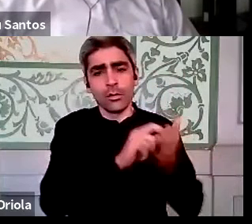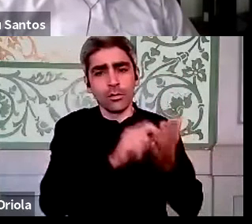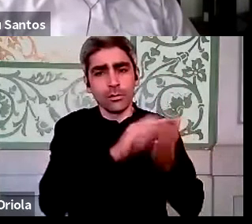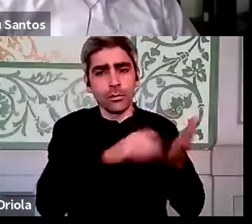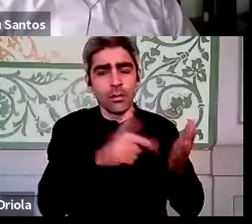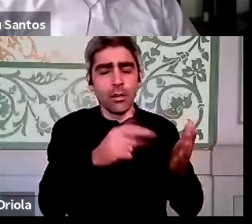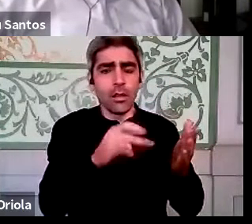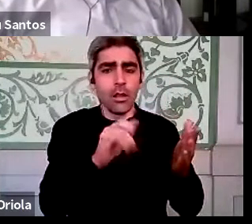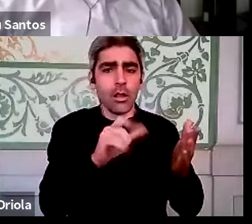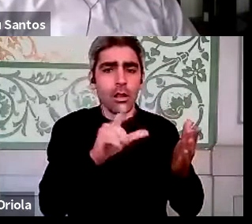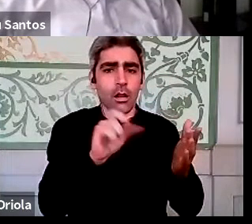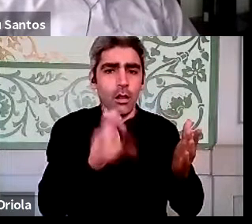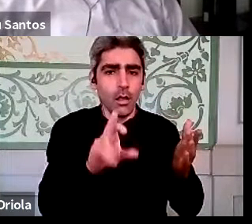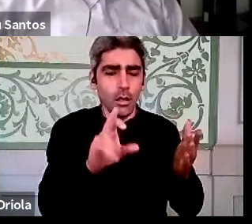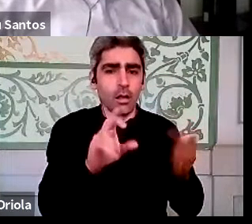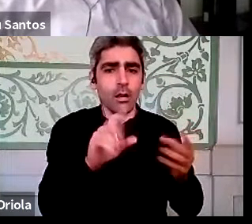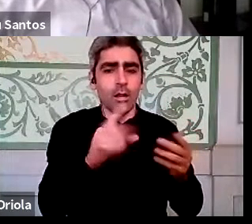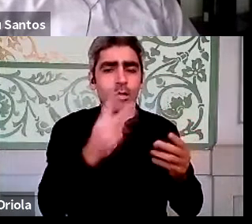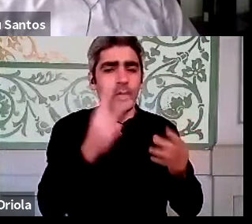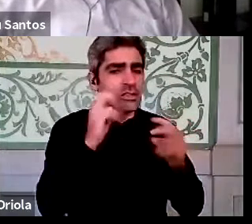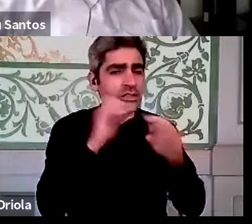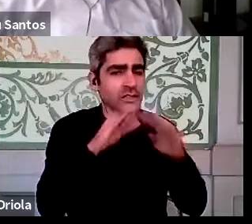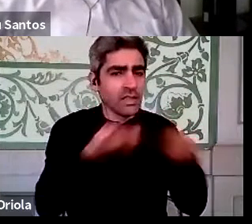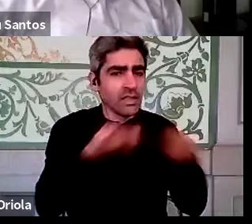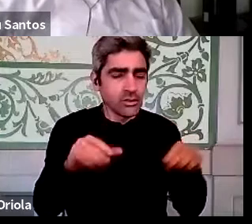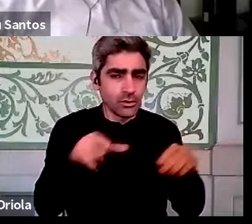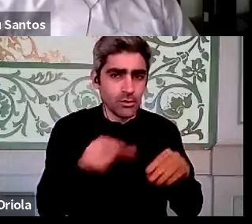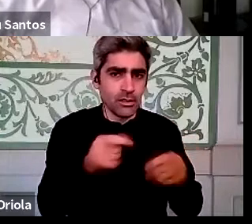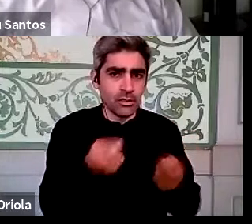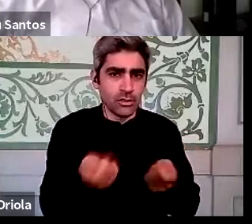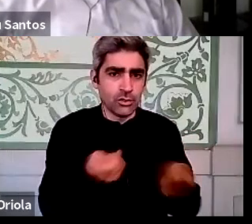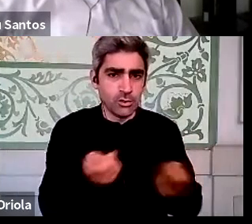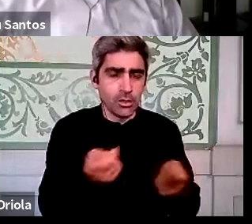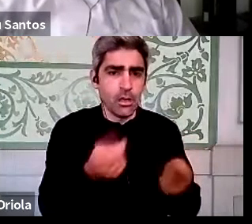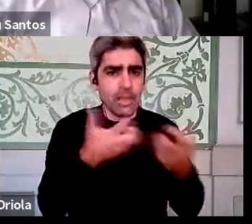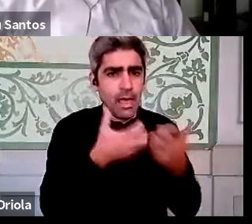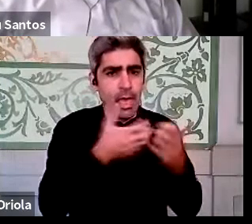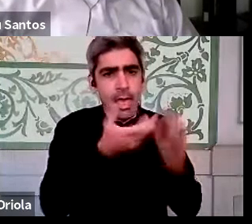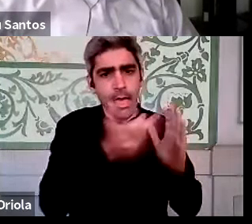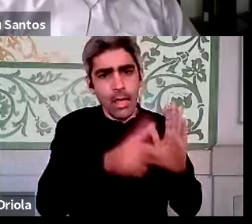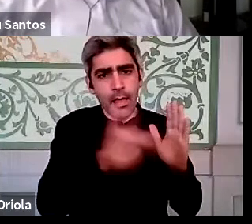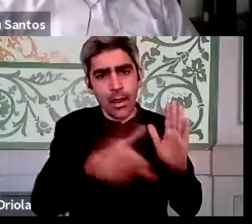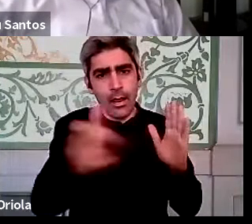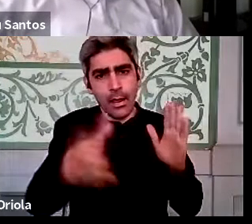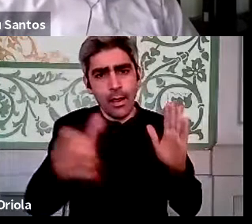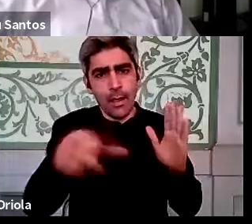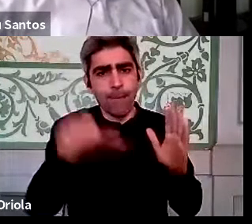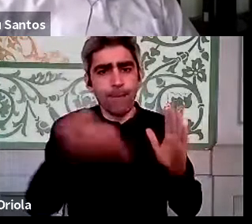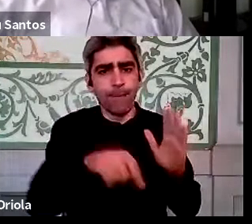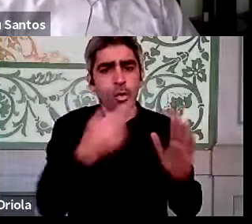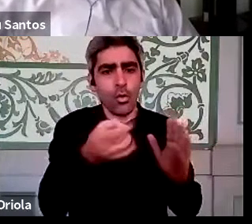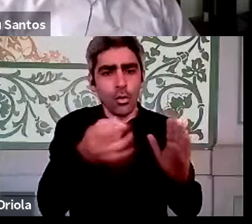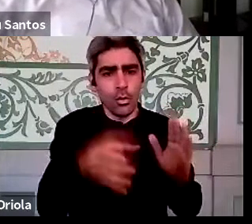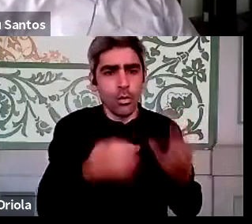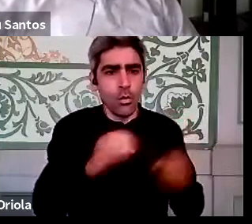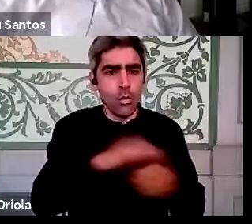por Fayol, que foram dois cientistas da gestão. Isso não perdura assim ao longo, e passaram por muitas guerras, piores do que o Covid. Portanto, não perdura